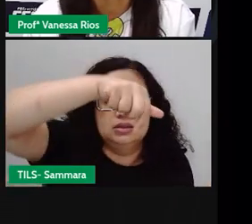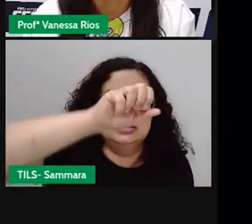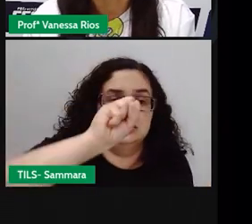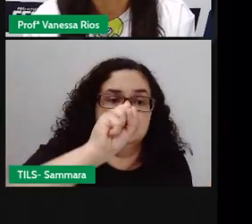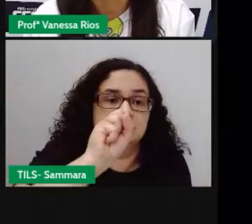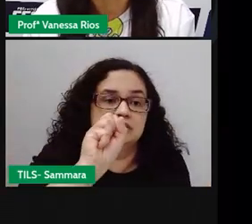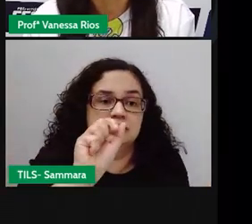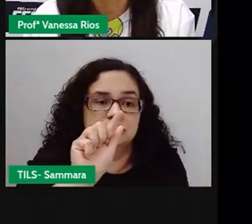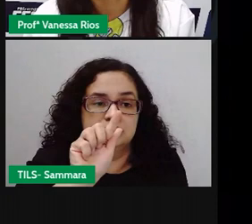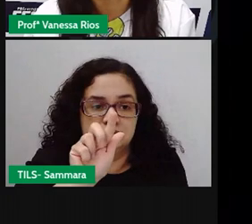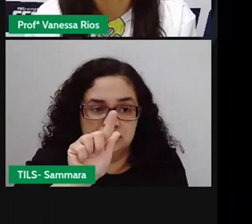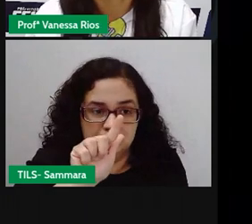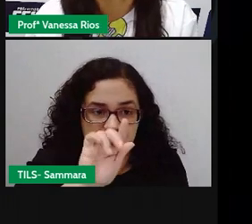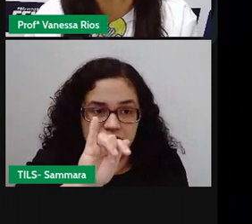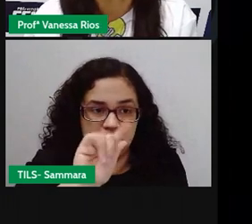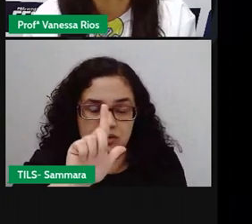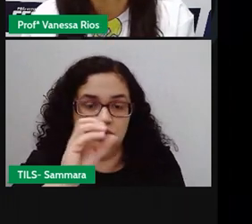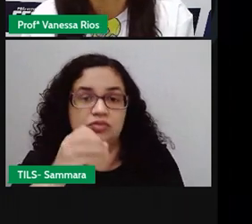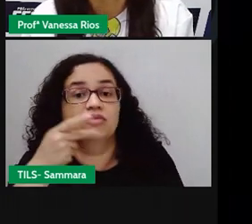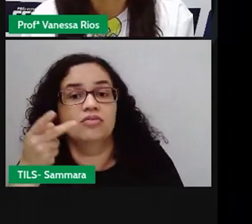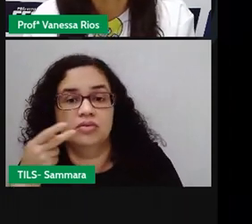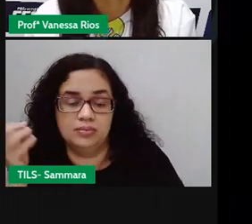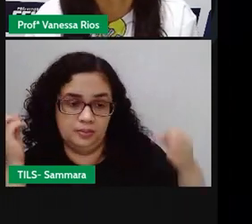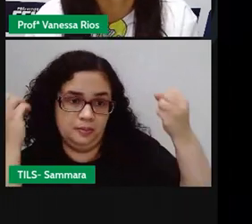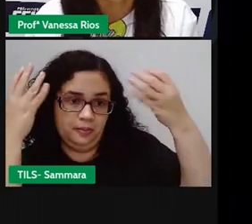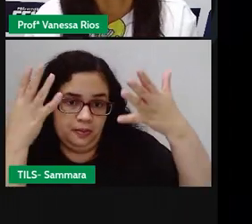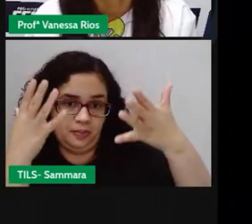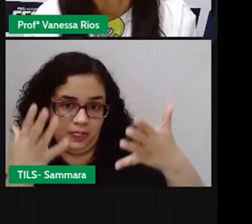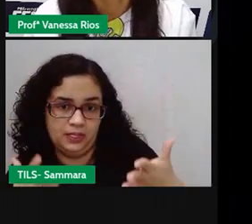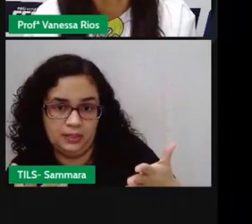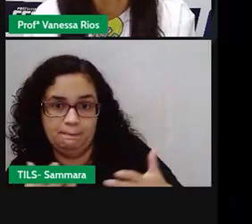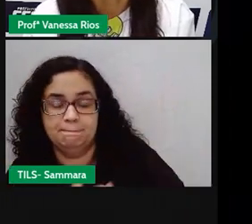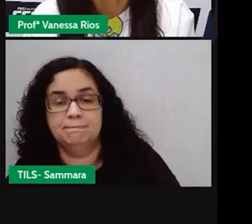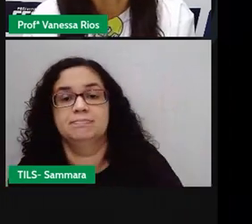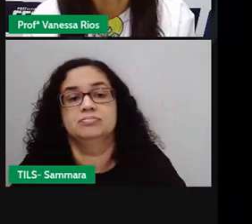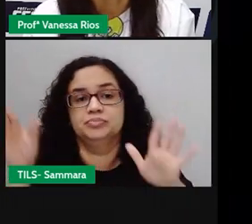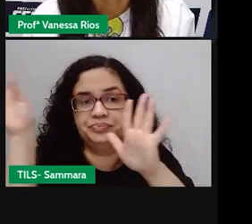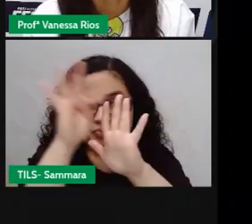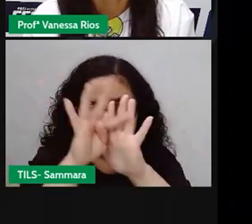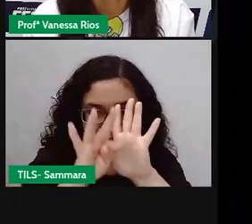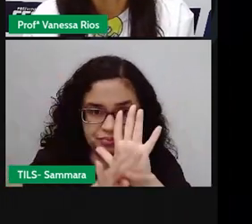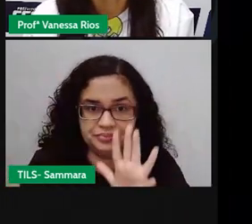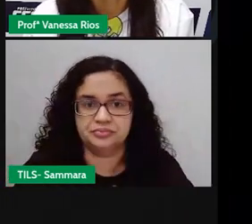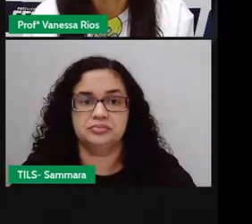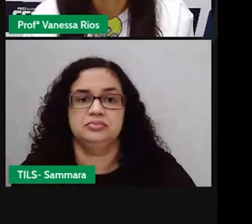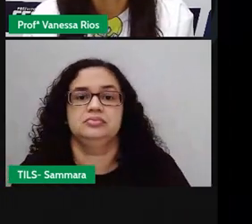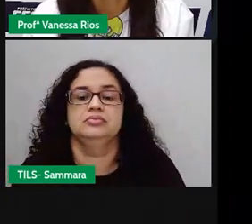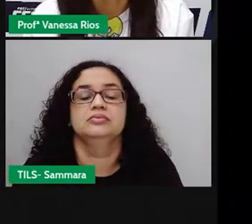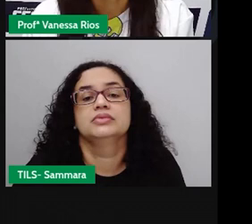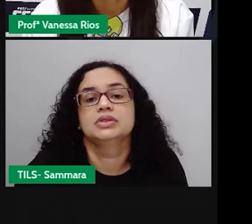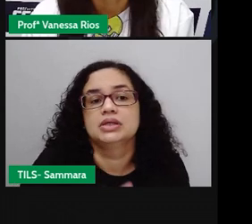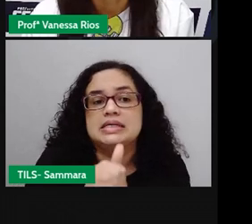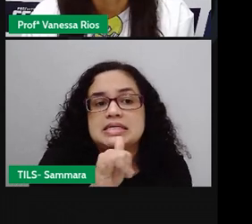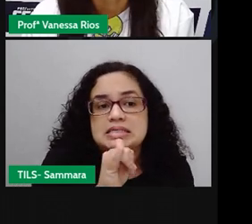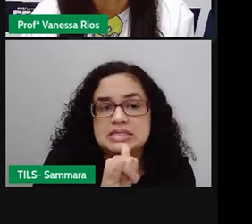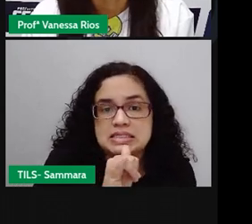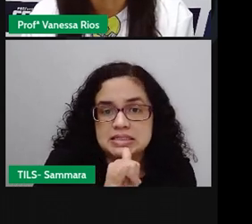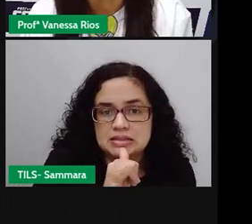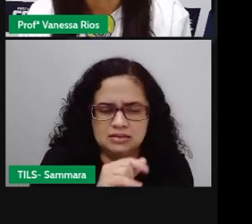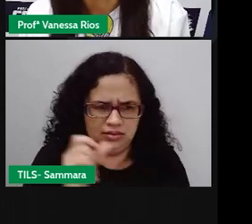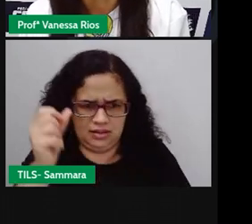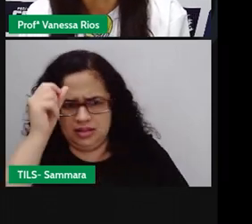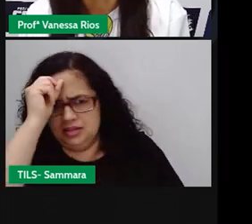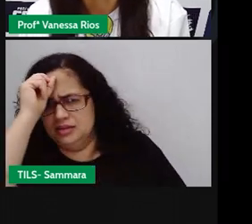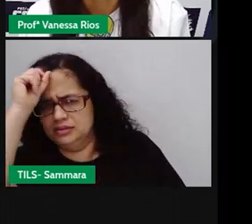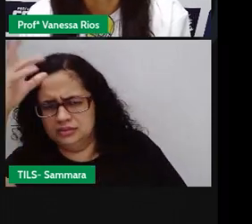essa fala, ela é transcrita, né? Ela é passada pelo texto. Aí a Pró colocou o exemplo, ó. Tira essa